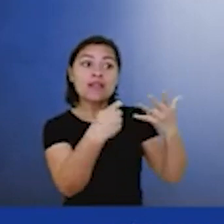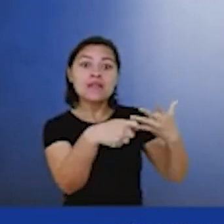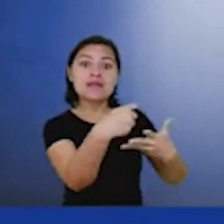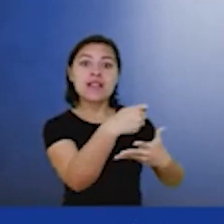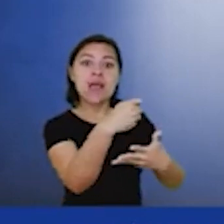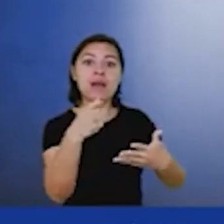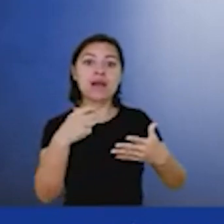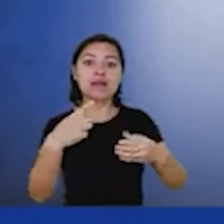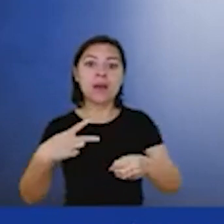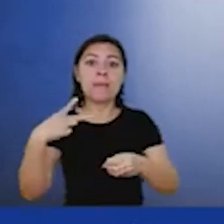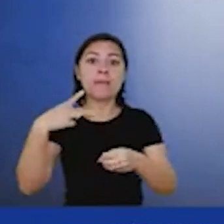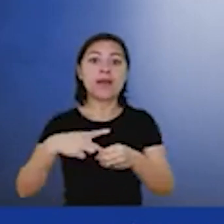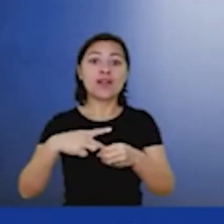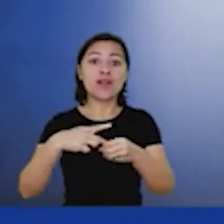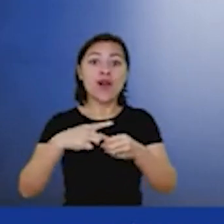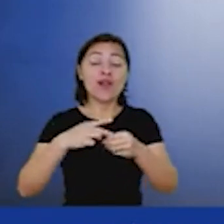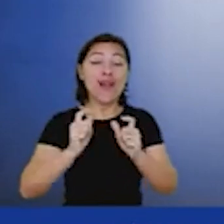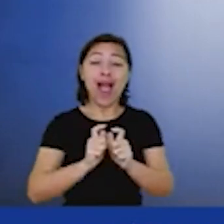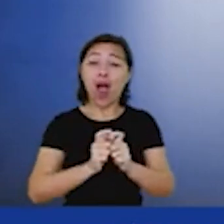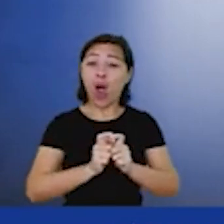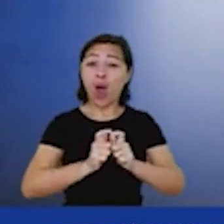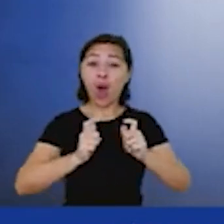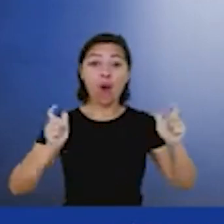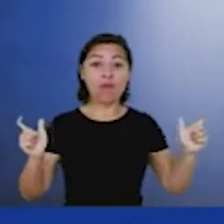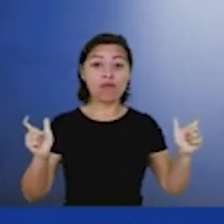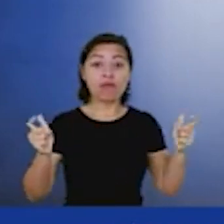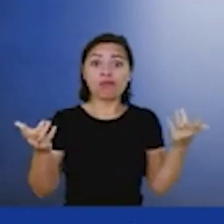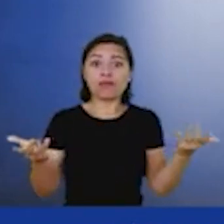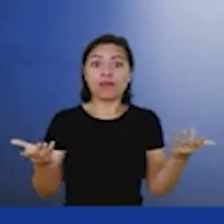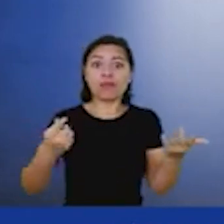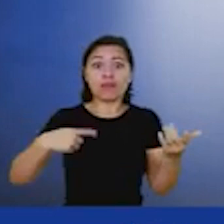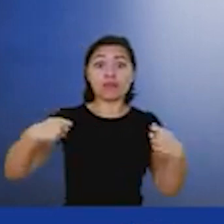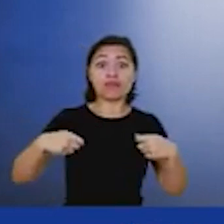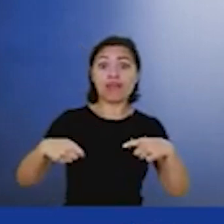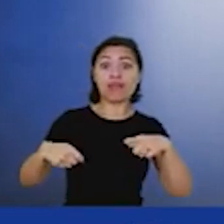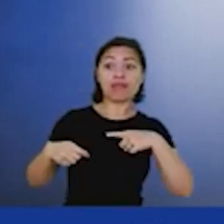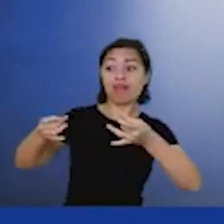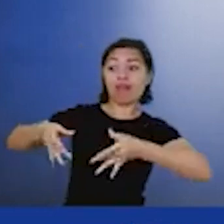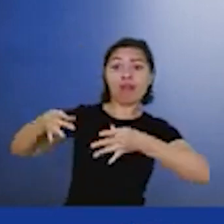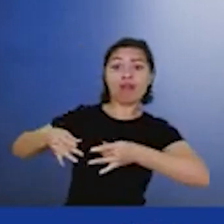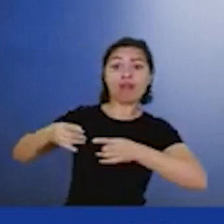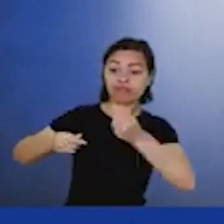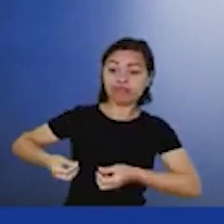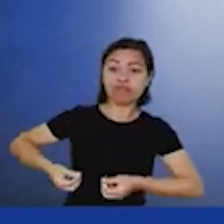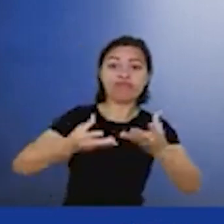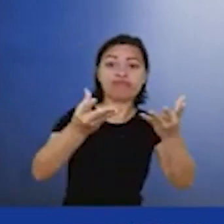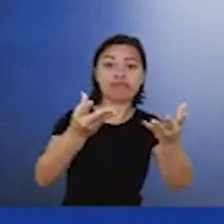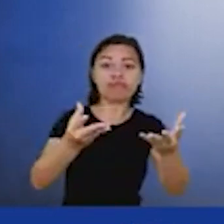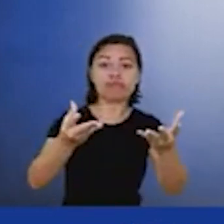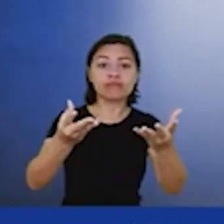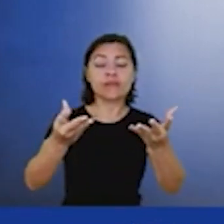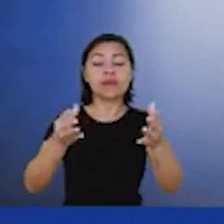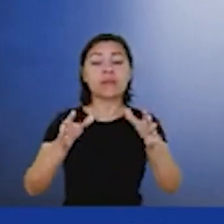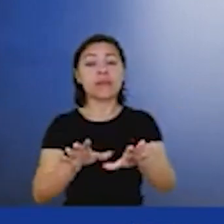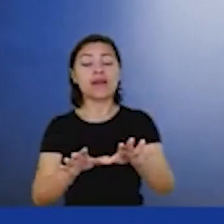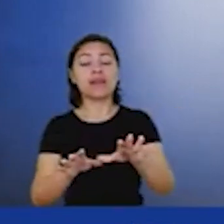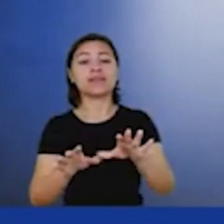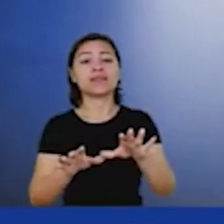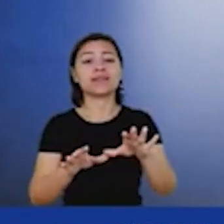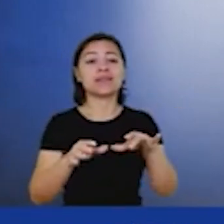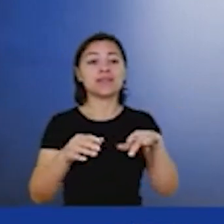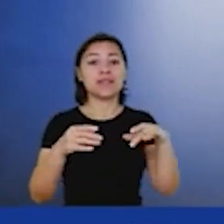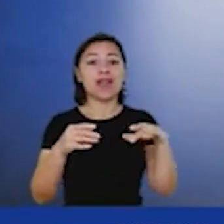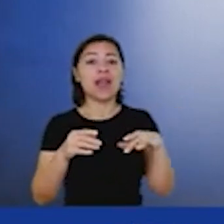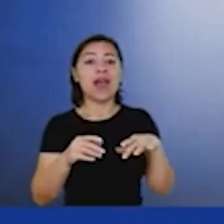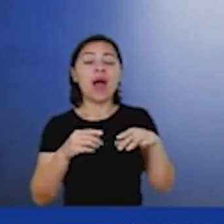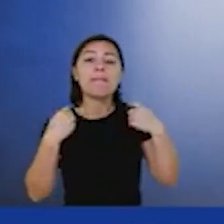Então, a gente tem que garantir essa oferta e também trabalhar nessa transição e aí depender de uma mudança de, não só de